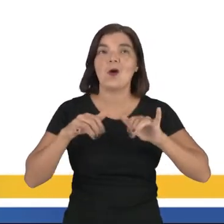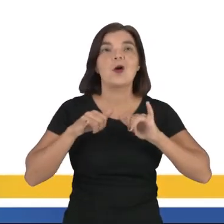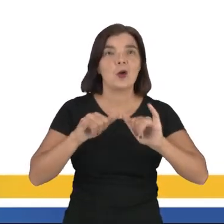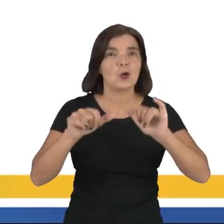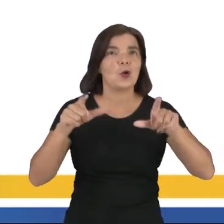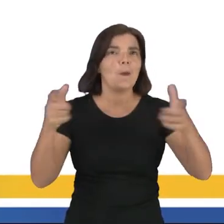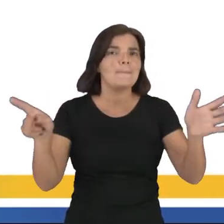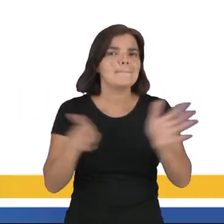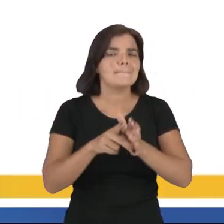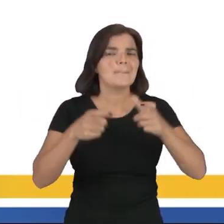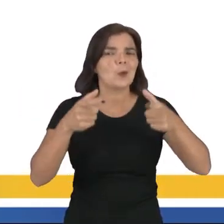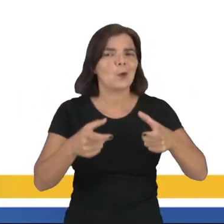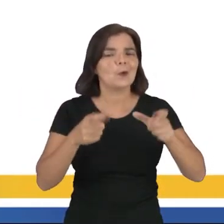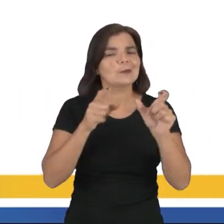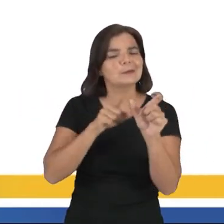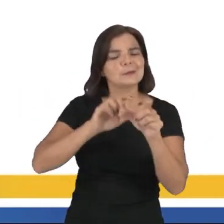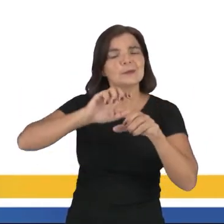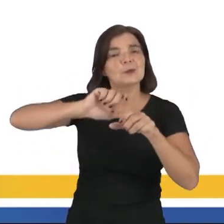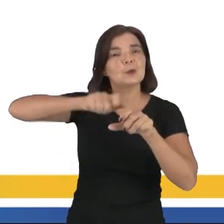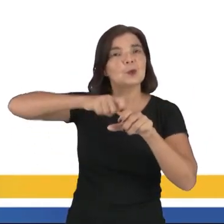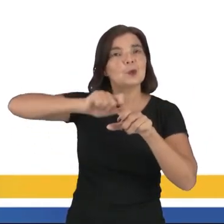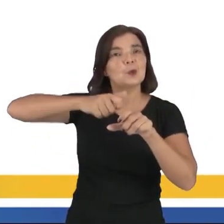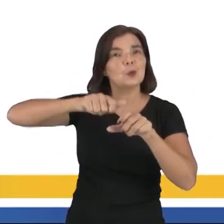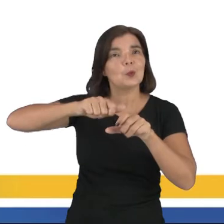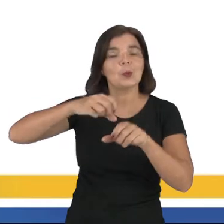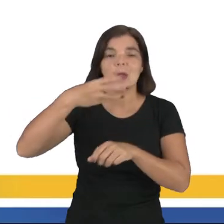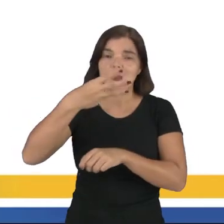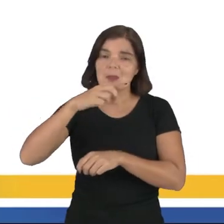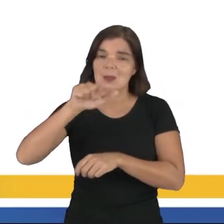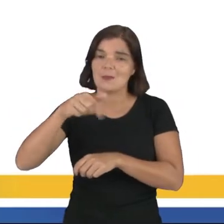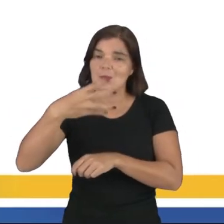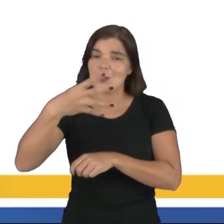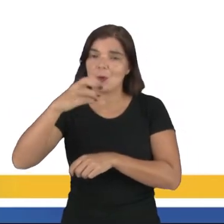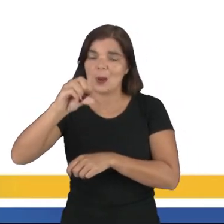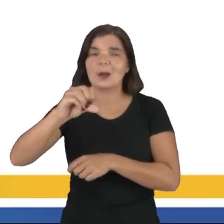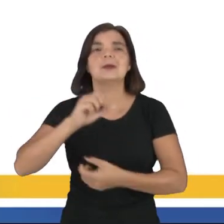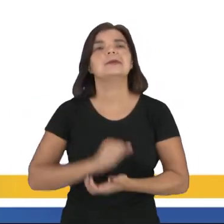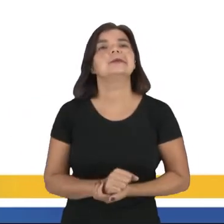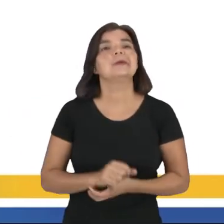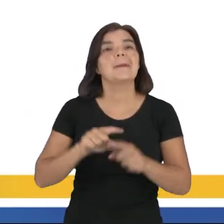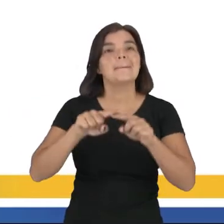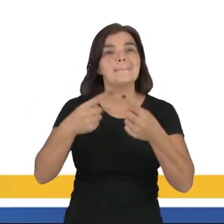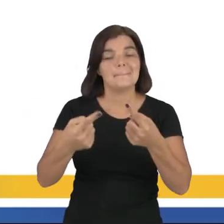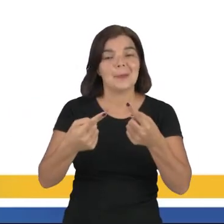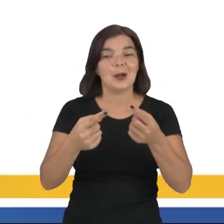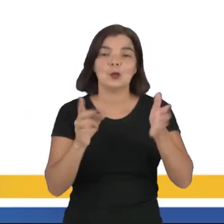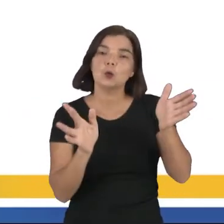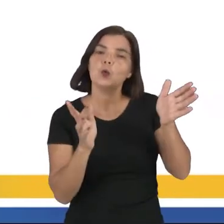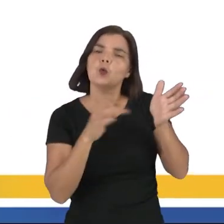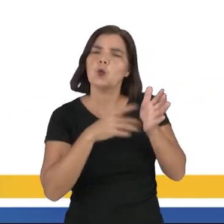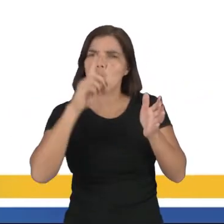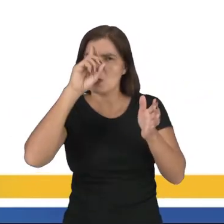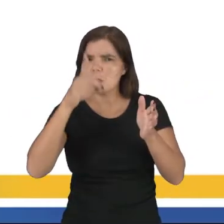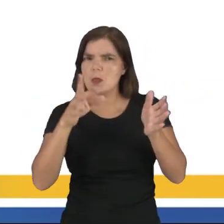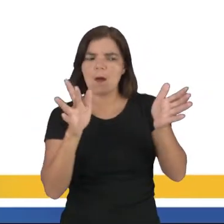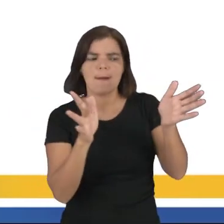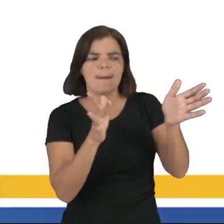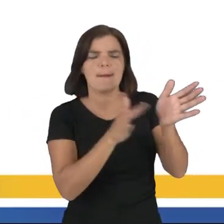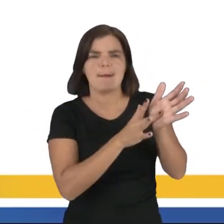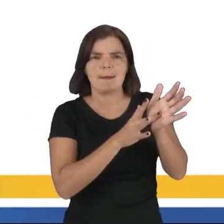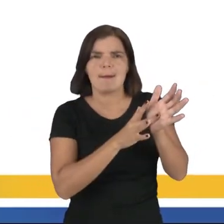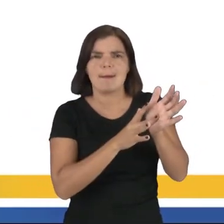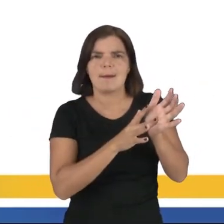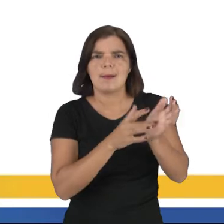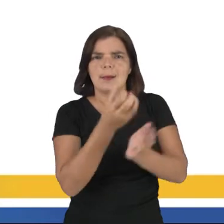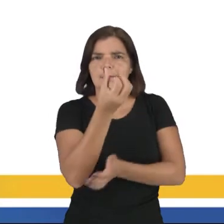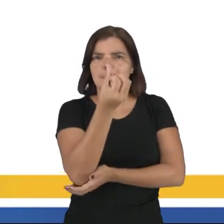Aí no comércio local, na tampinha do refrigerante, ele custa R$,49, mas o dono do mercado, do